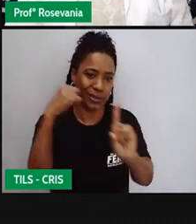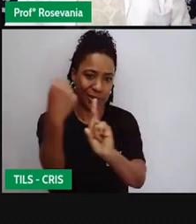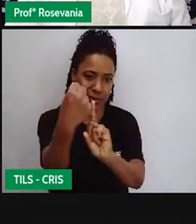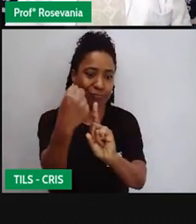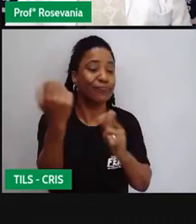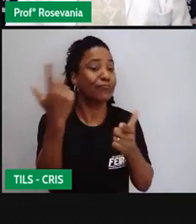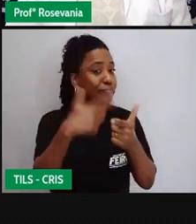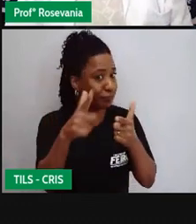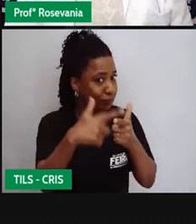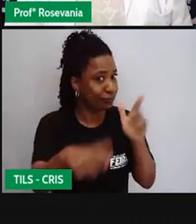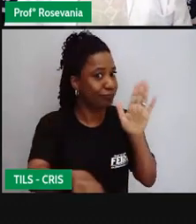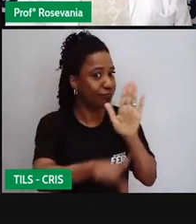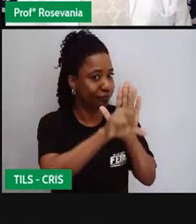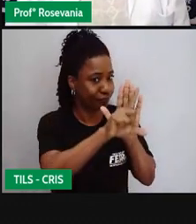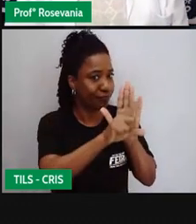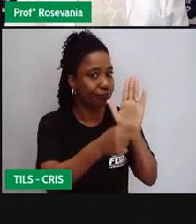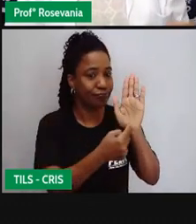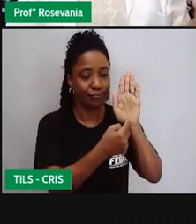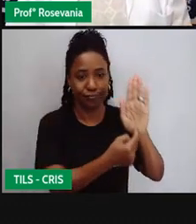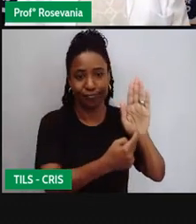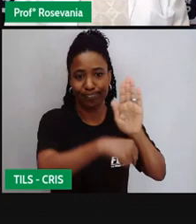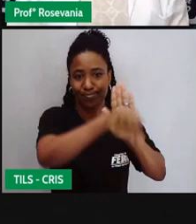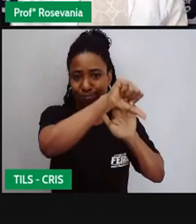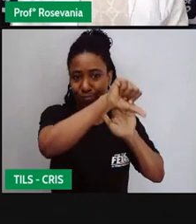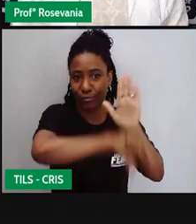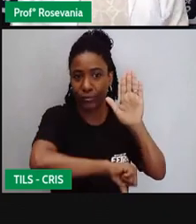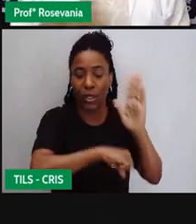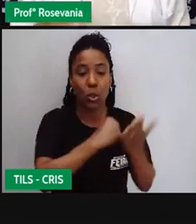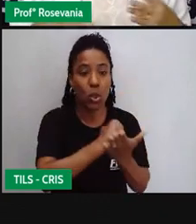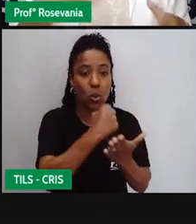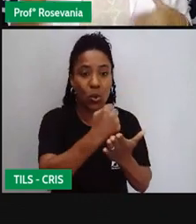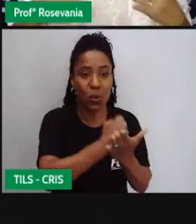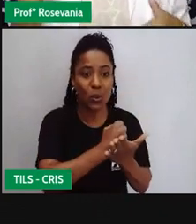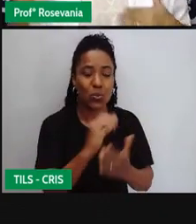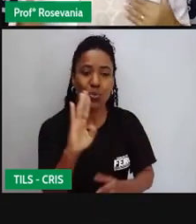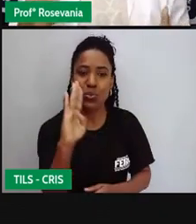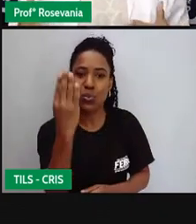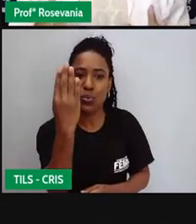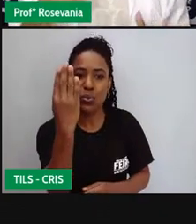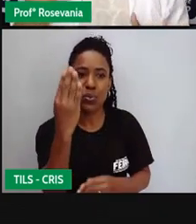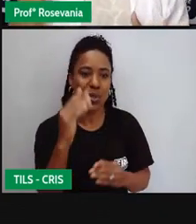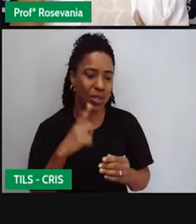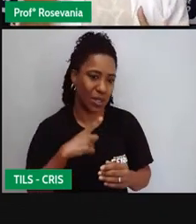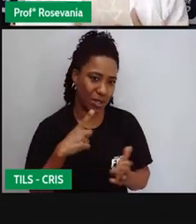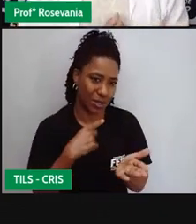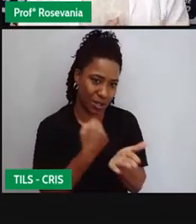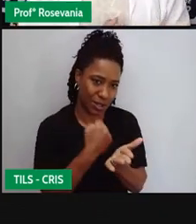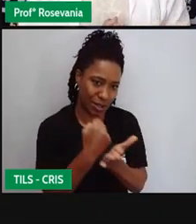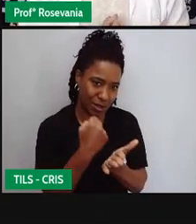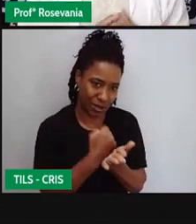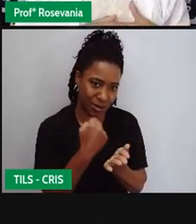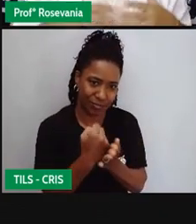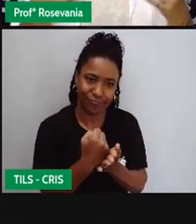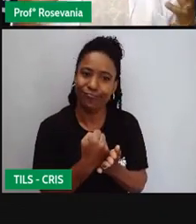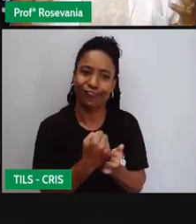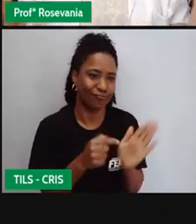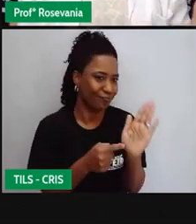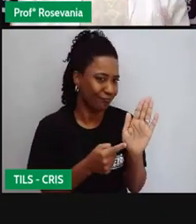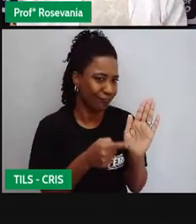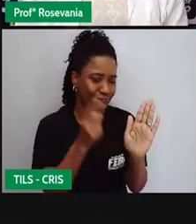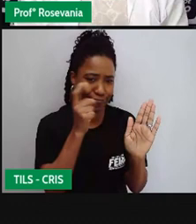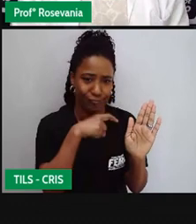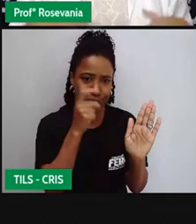legais, como a grilagem e tudo, e a gente tem quando eles conseguem documentações que não